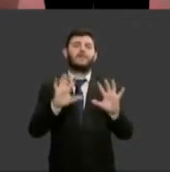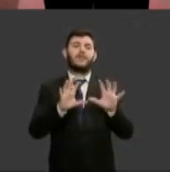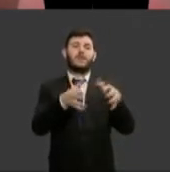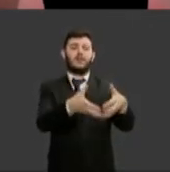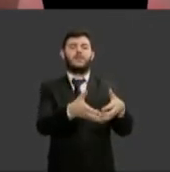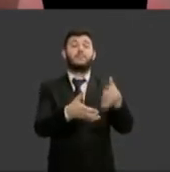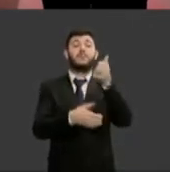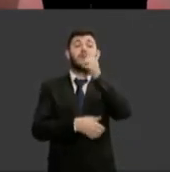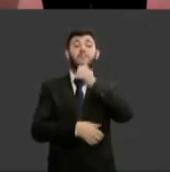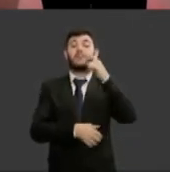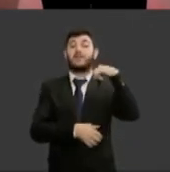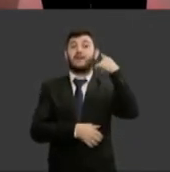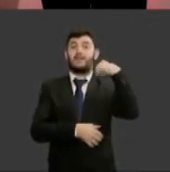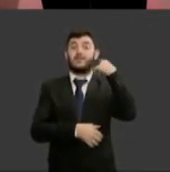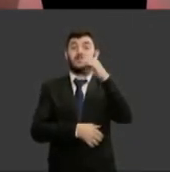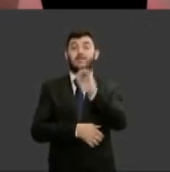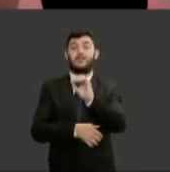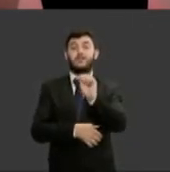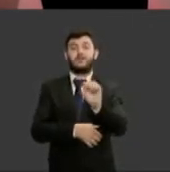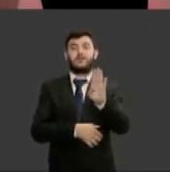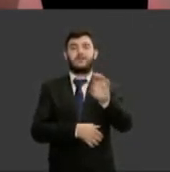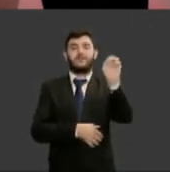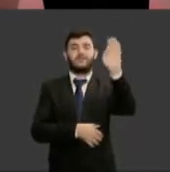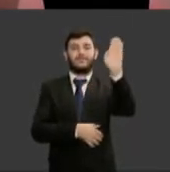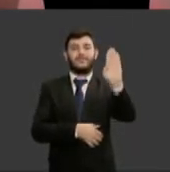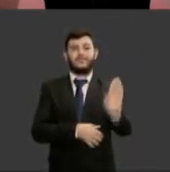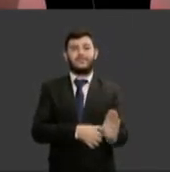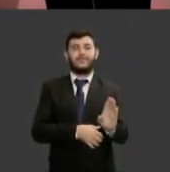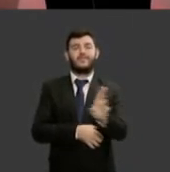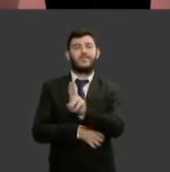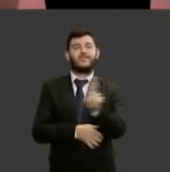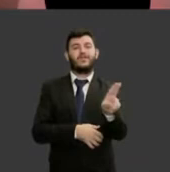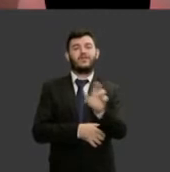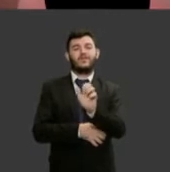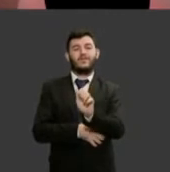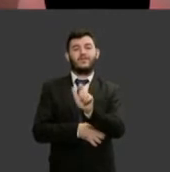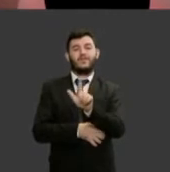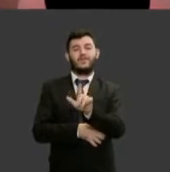nacional da mulher advogada da OAB nacional Alice